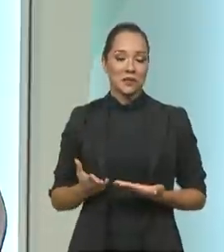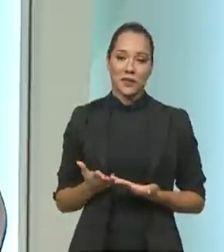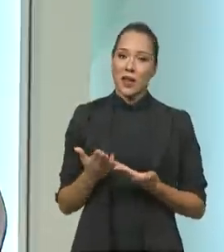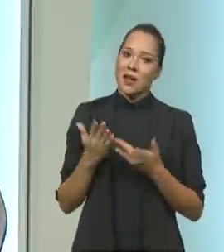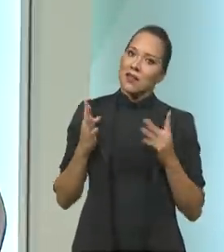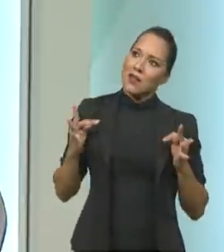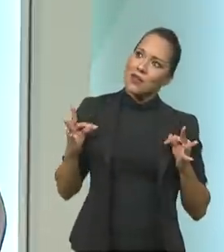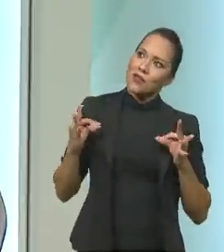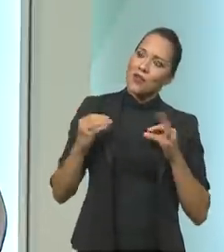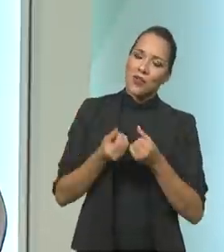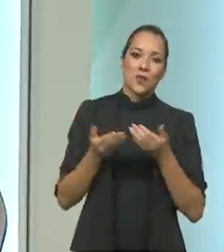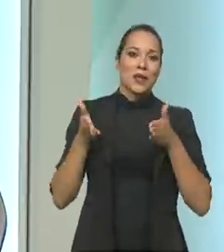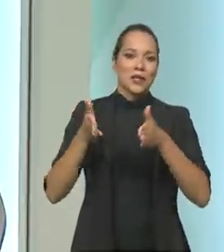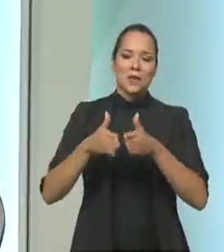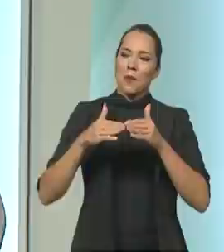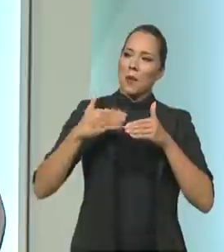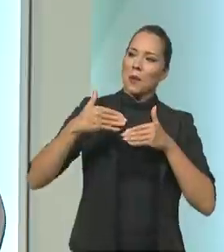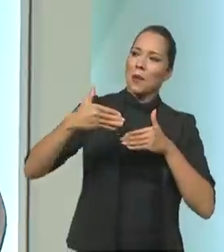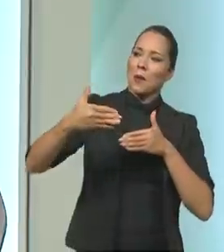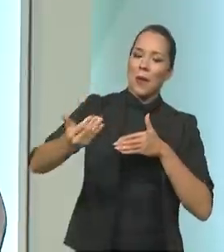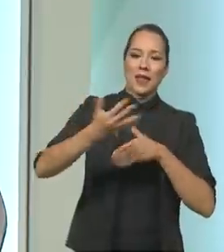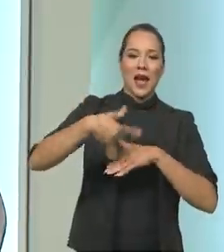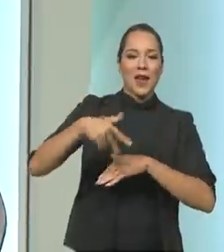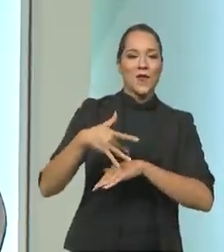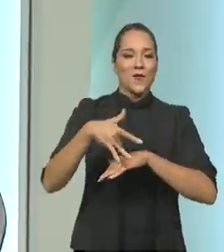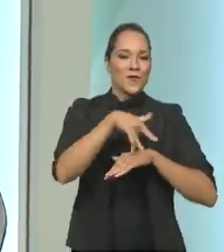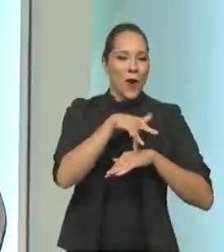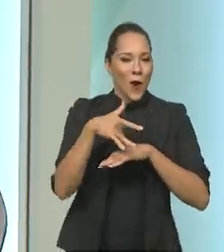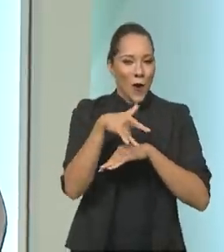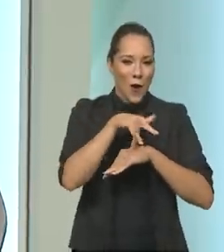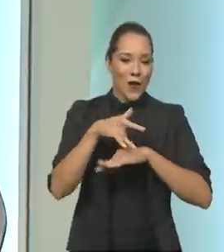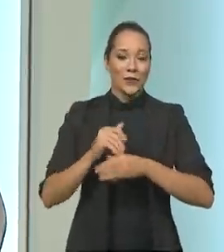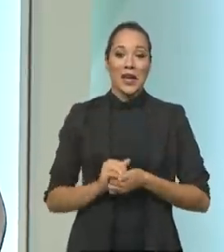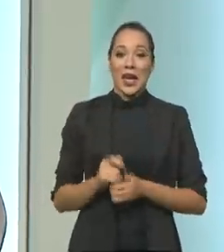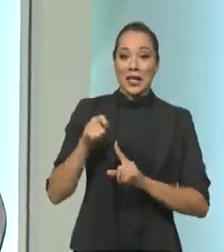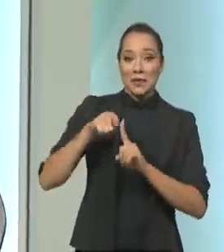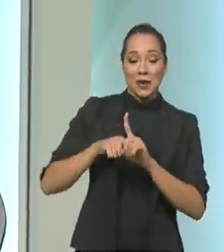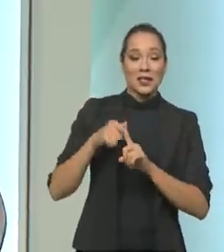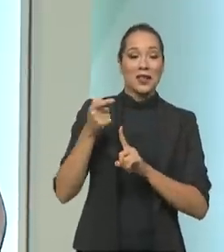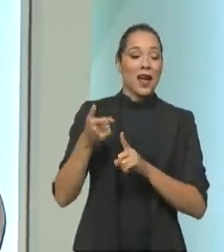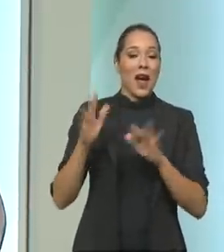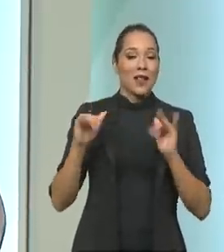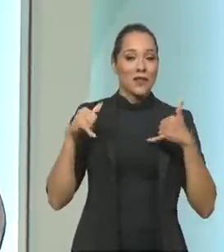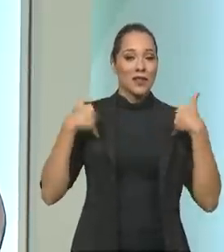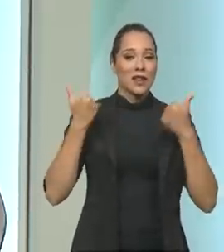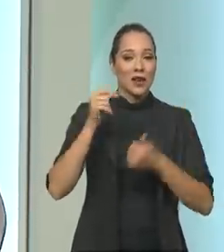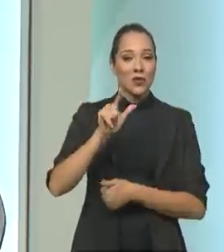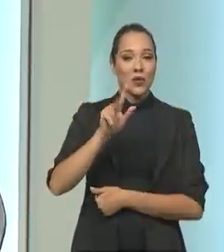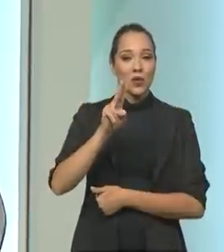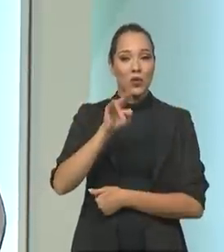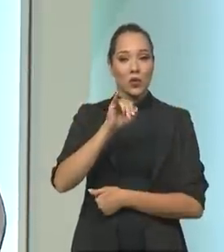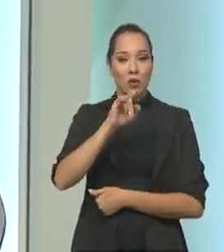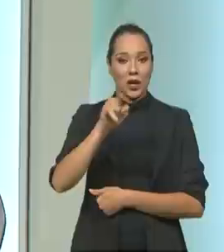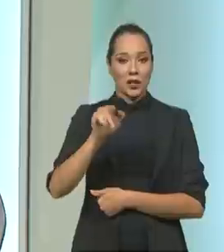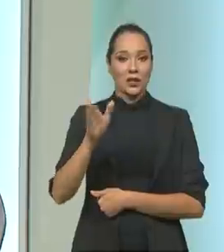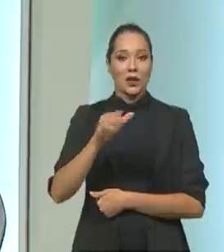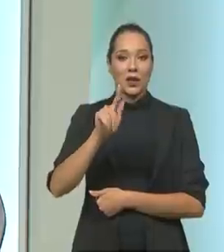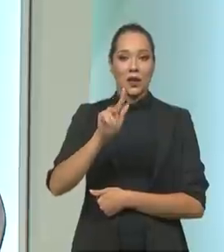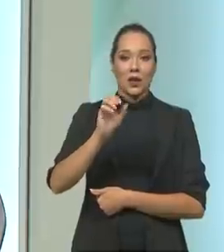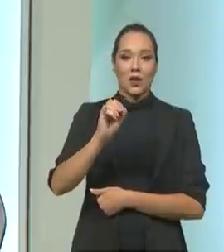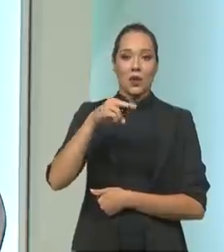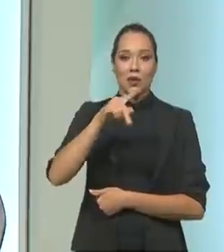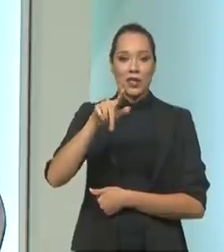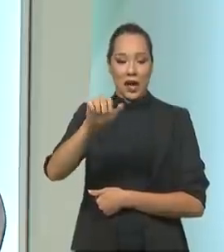todos que fazem parte da cadeia do forró. Esse mês, que é o mês de aniversário do Luiz Gonzaga, que foi no dia 13 de dezembro que ele nasceu.